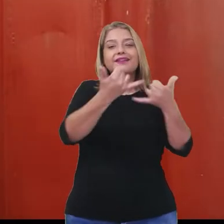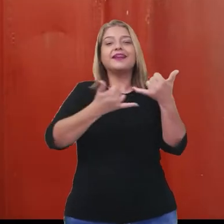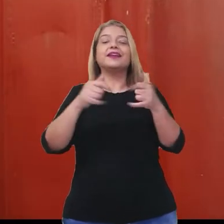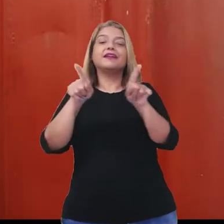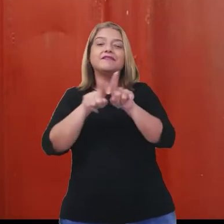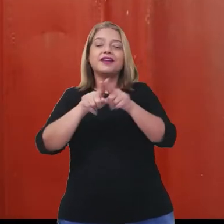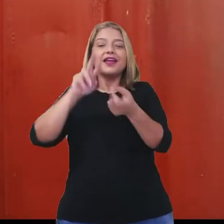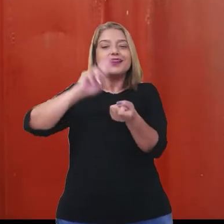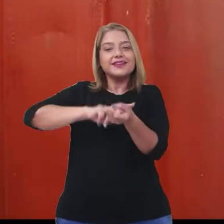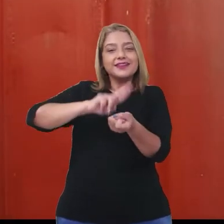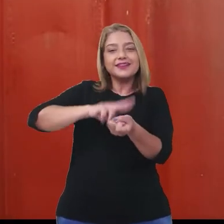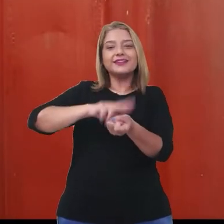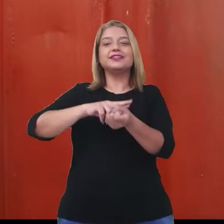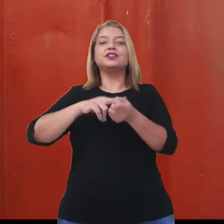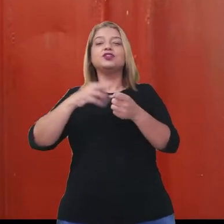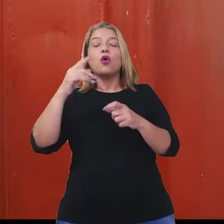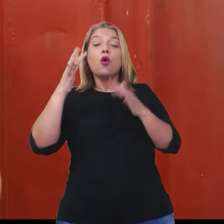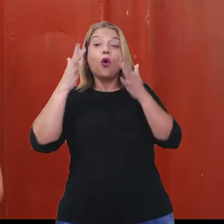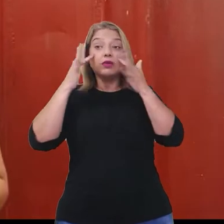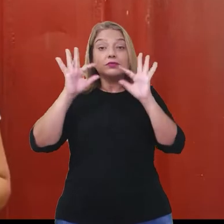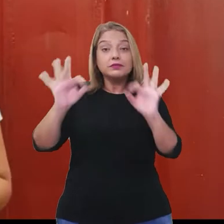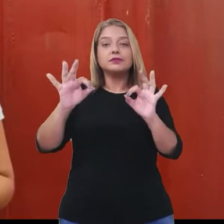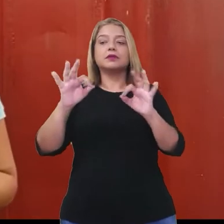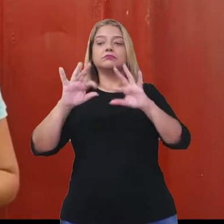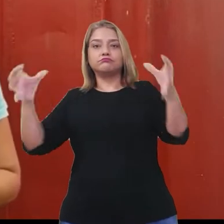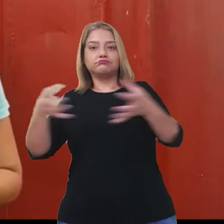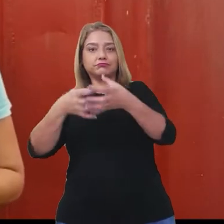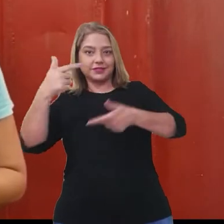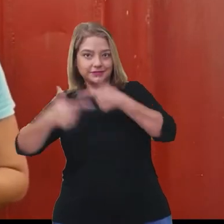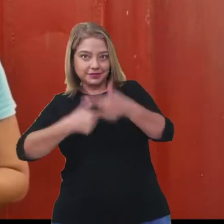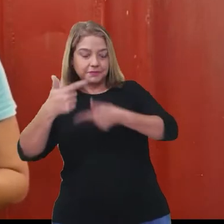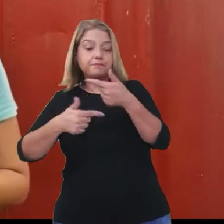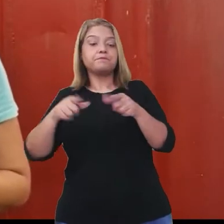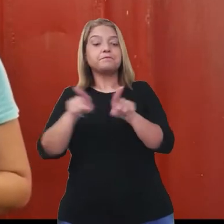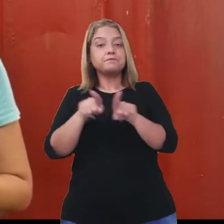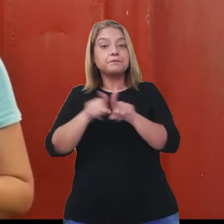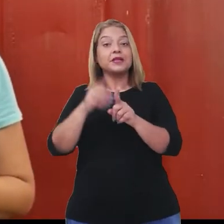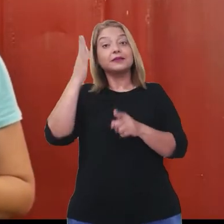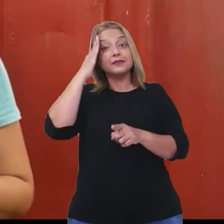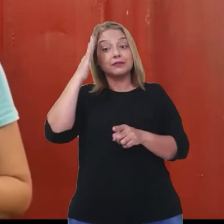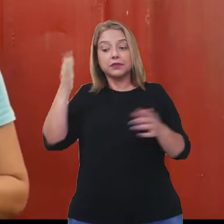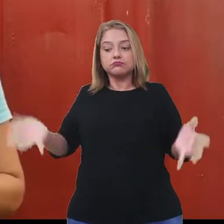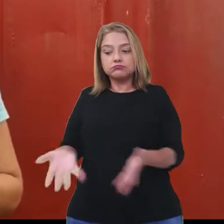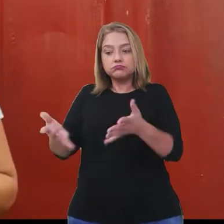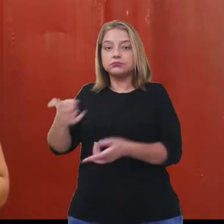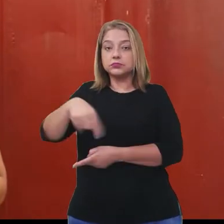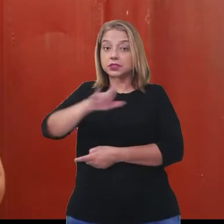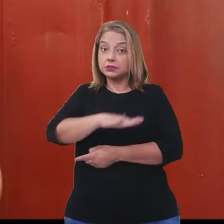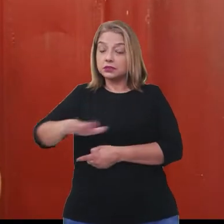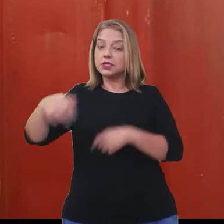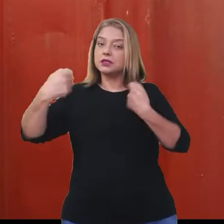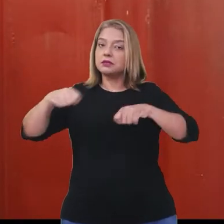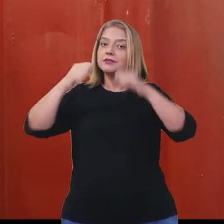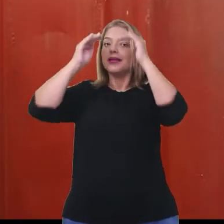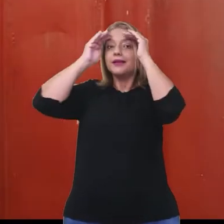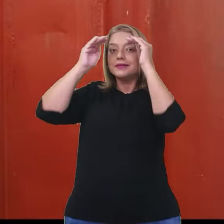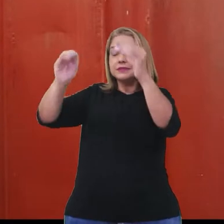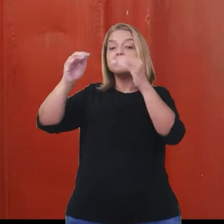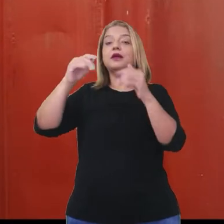ritmo, concentração e trabalham em equipe. Assim, propomos levar as nossas crianças a respeitar e aceitar que somos diferentes